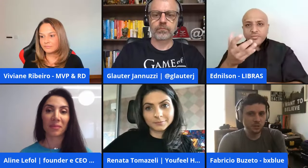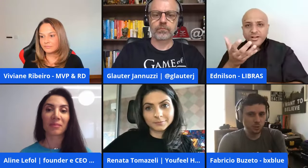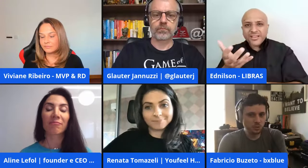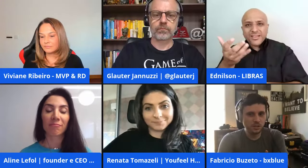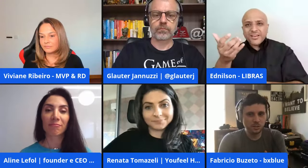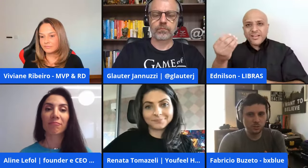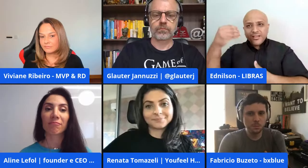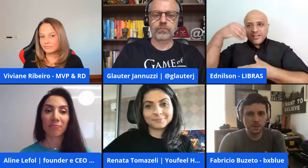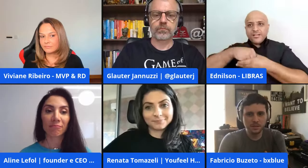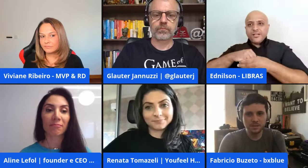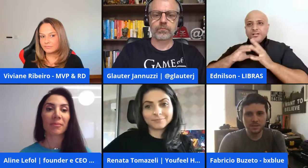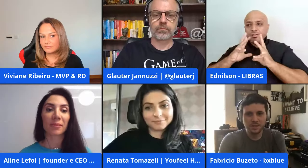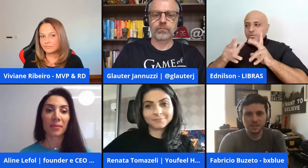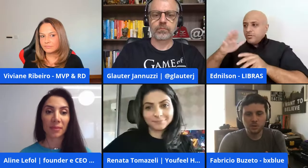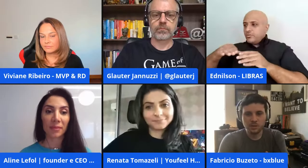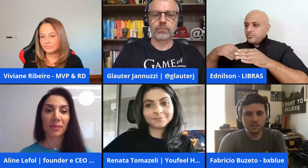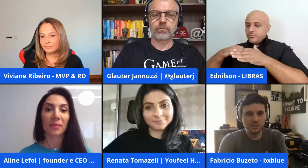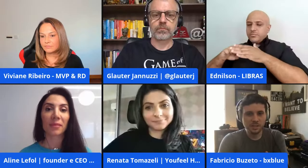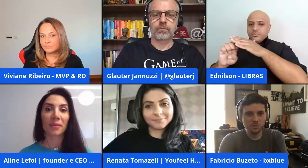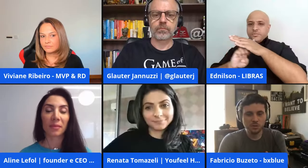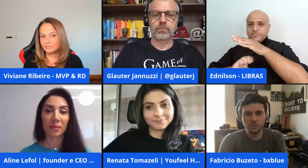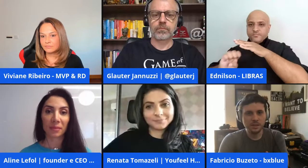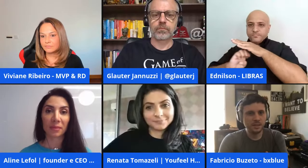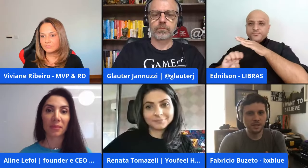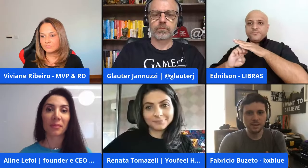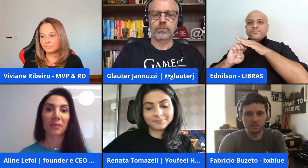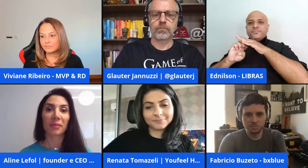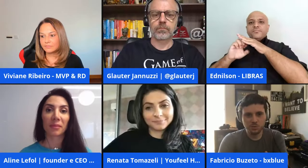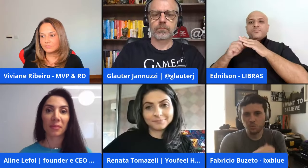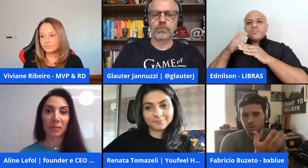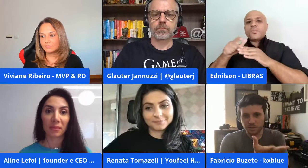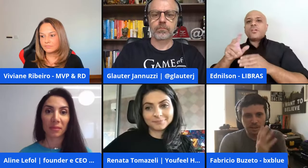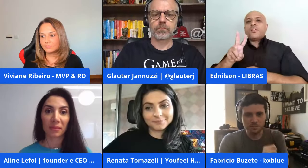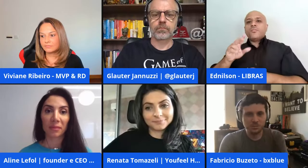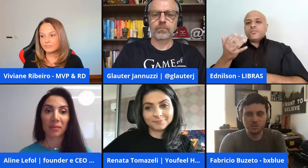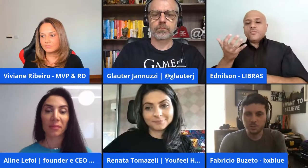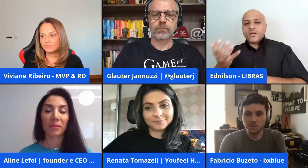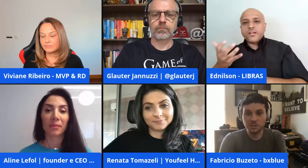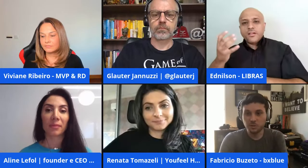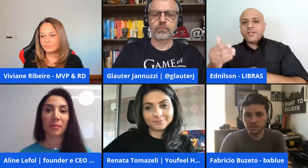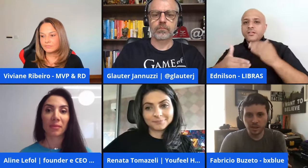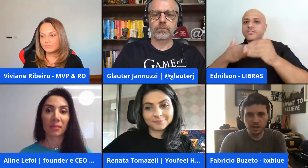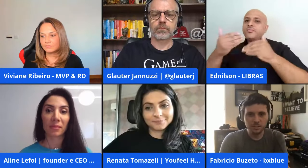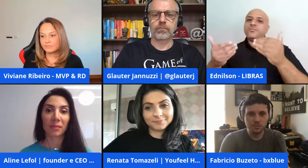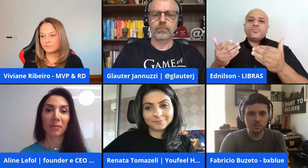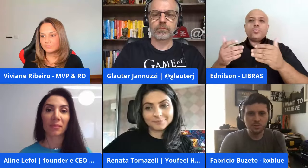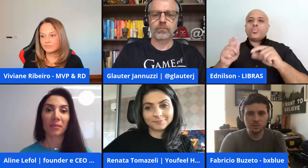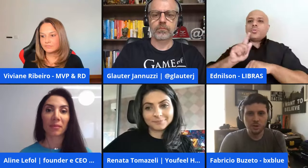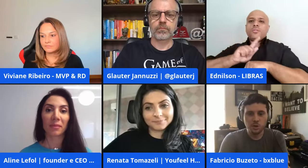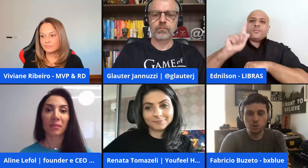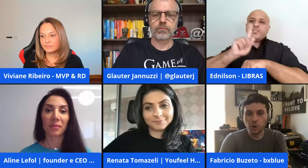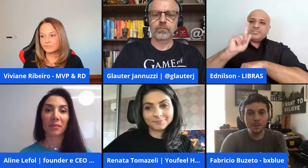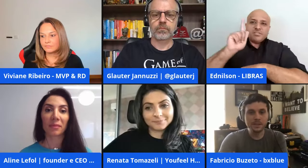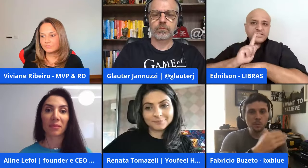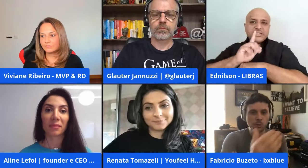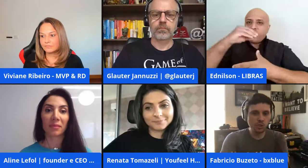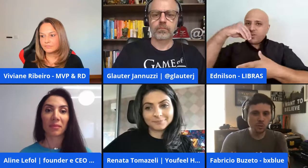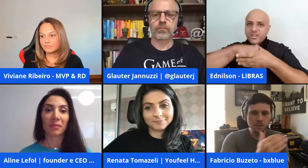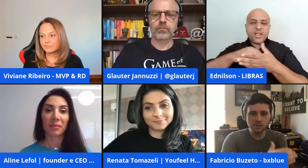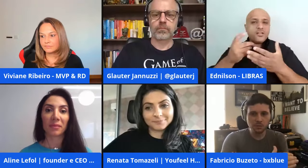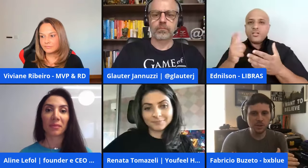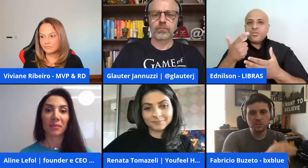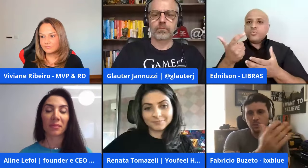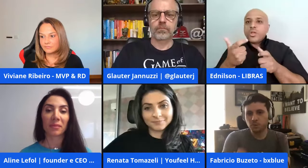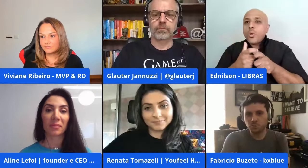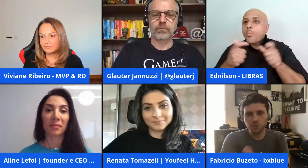internalizar tudo dentro da sua empresa então às vezes assim você vai querer desenvolver sei lá um sistema de gestão interna você não não quer aumentar o meu